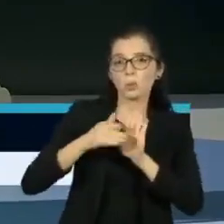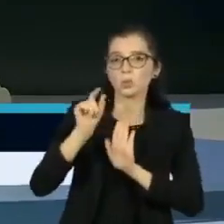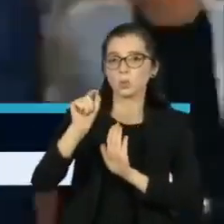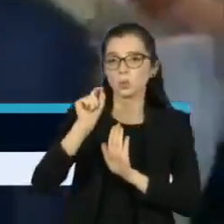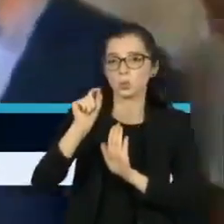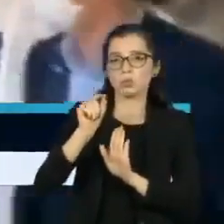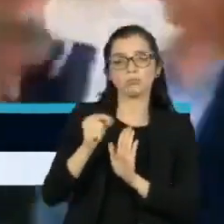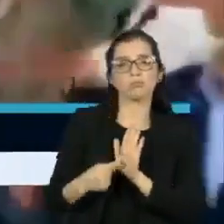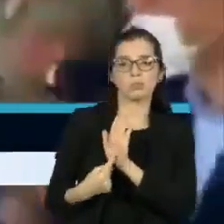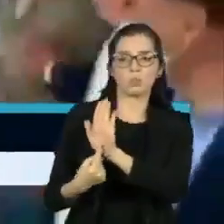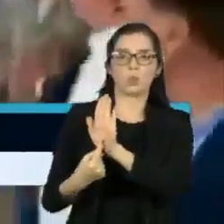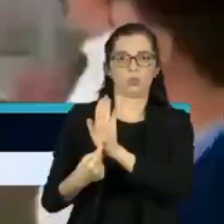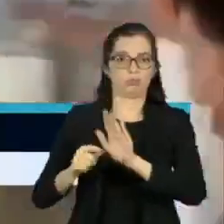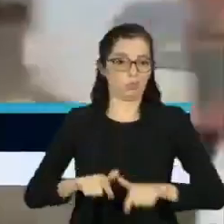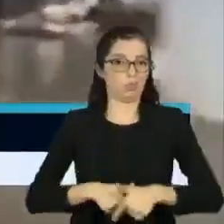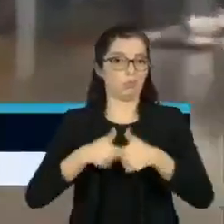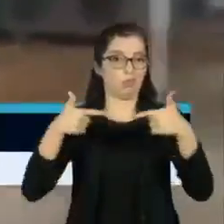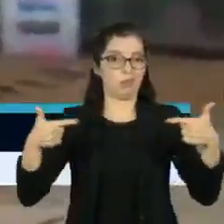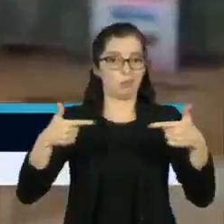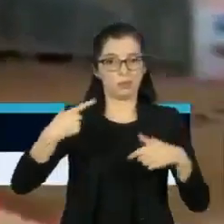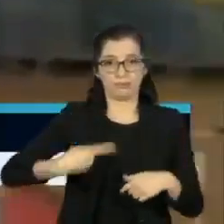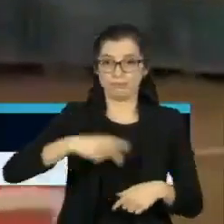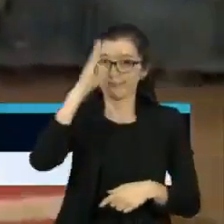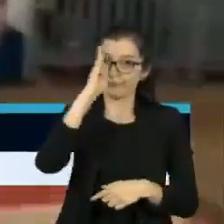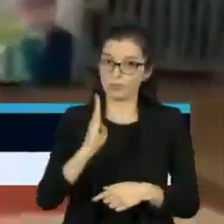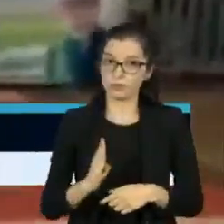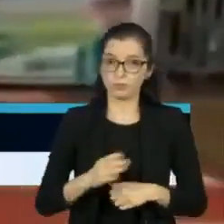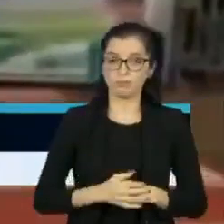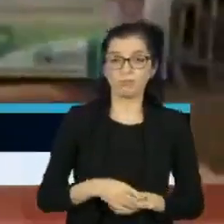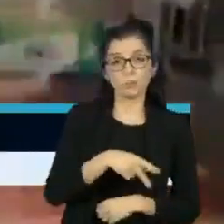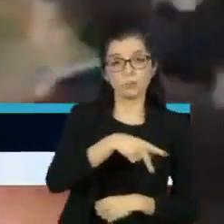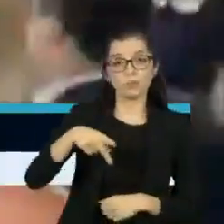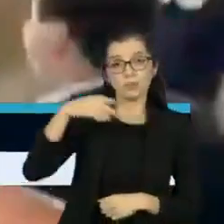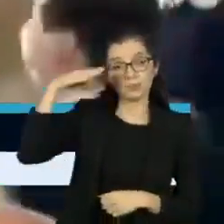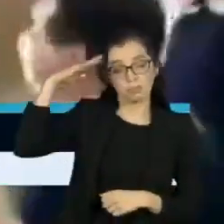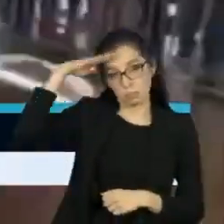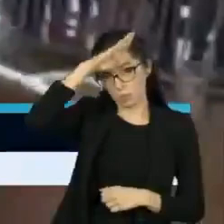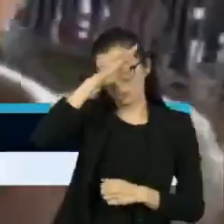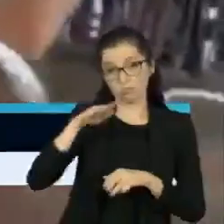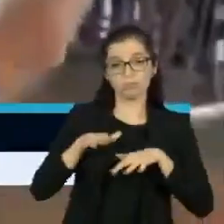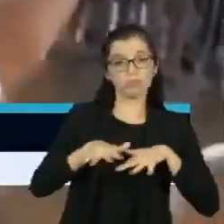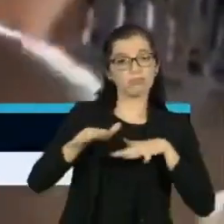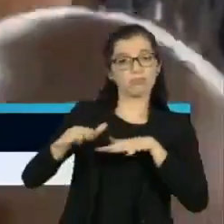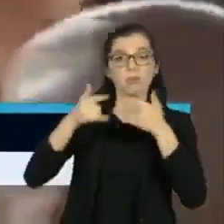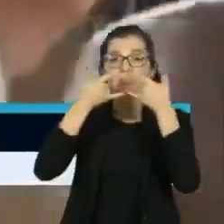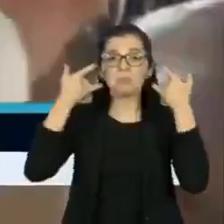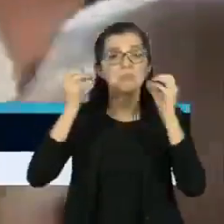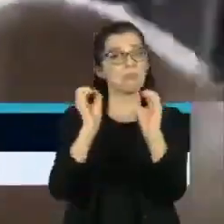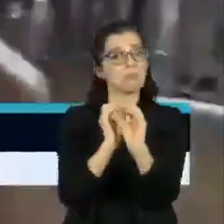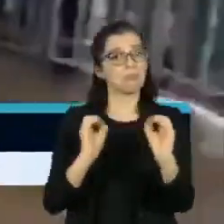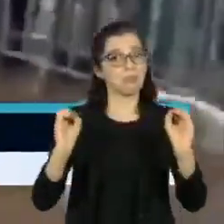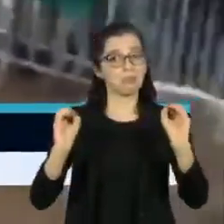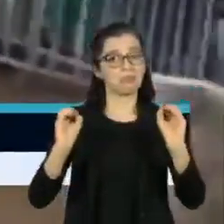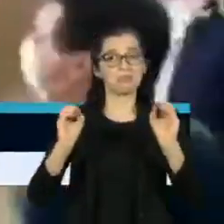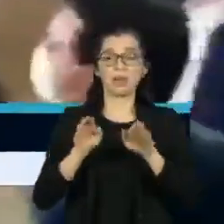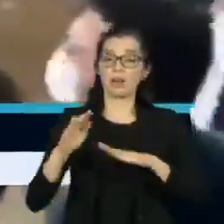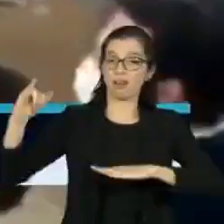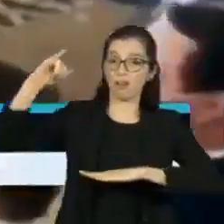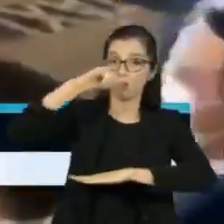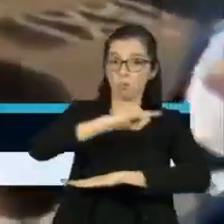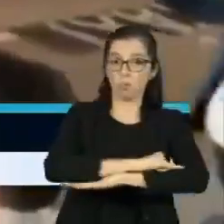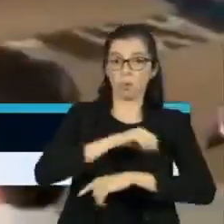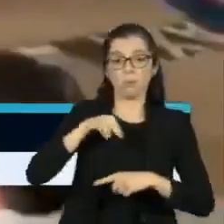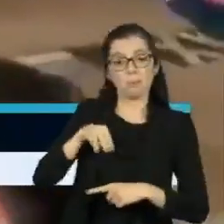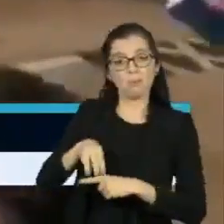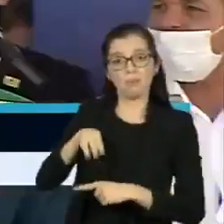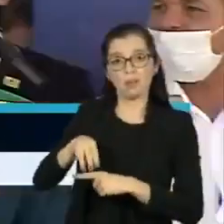no Brasil. O presidente foi recebido por uma multidão, a maioria sem máscara, no aeroporto de Maringá, no norte do Paraná.